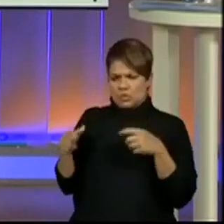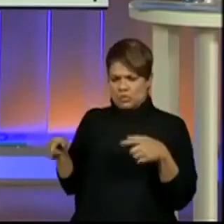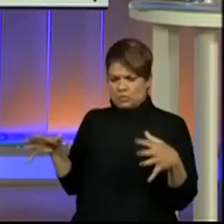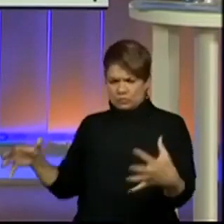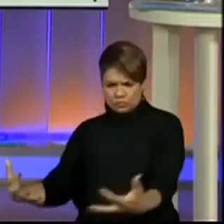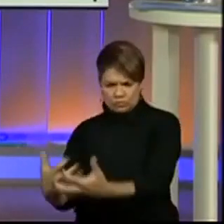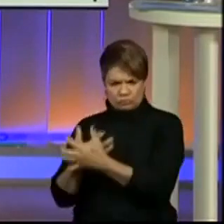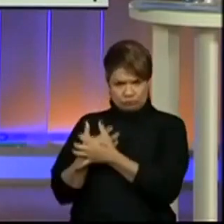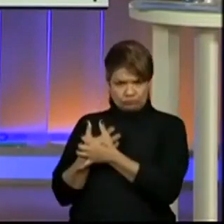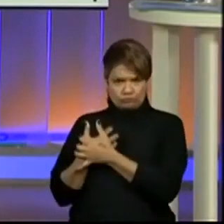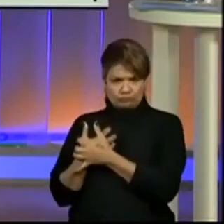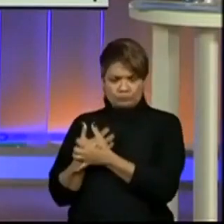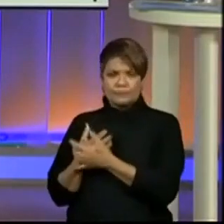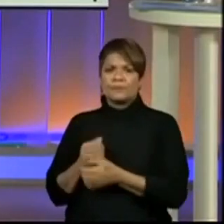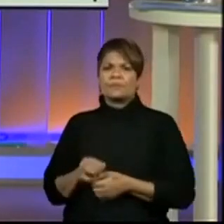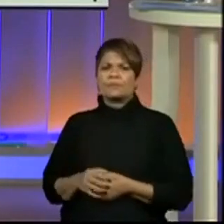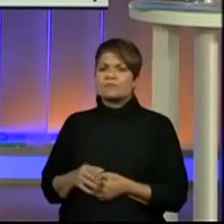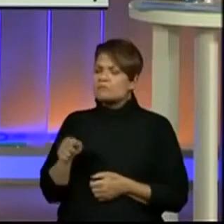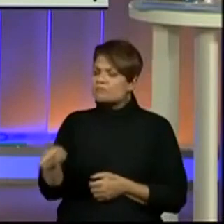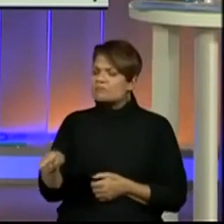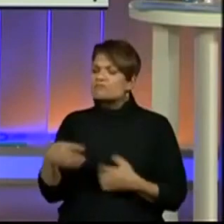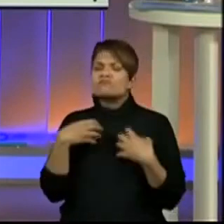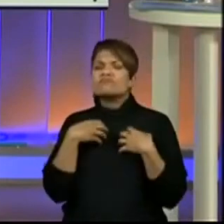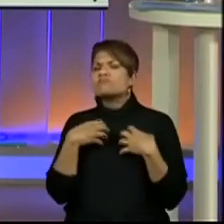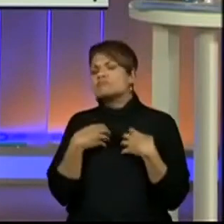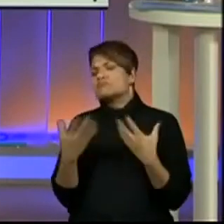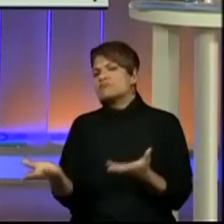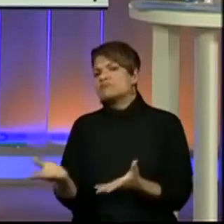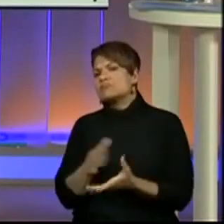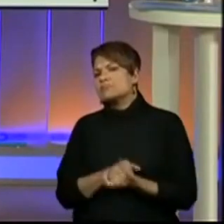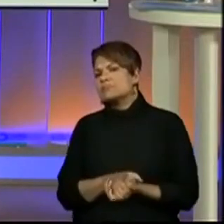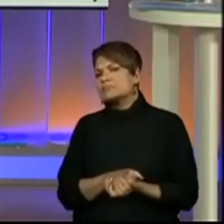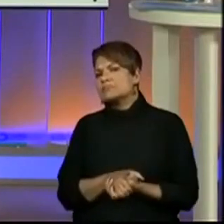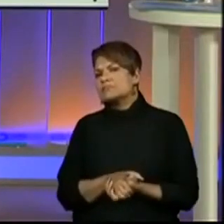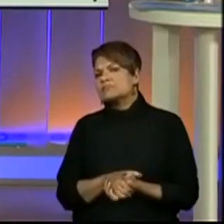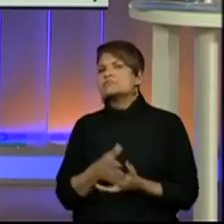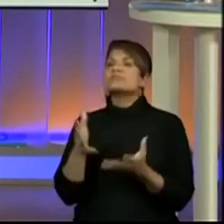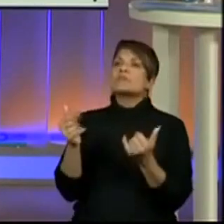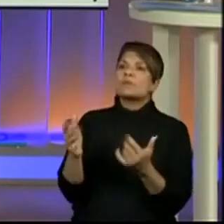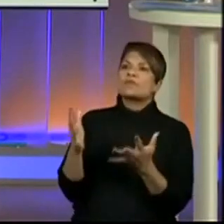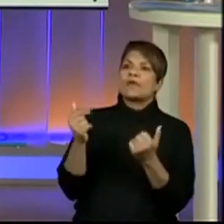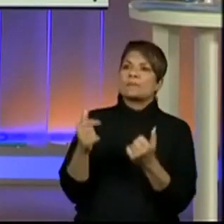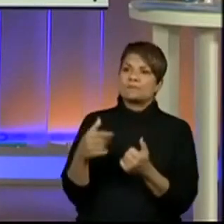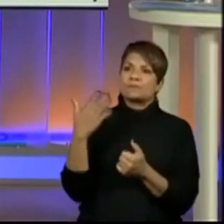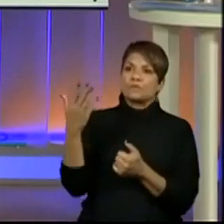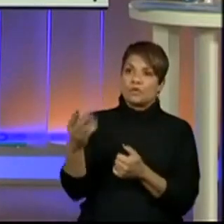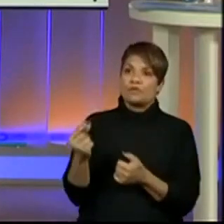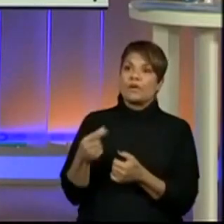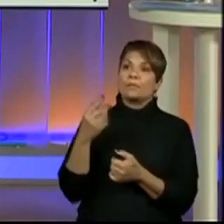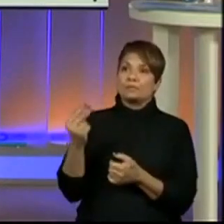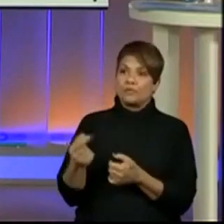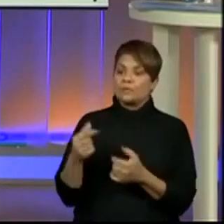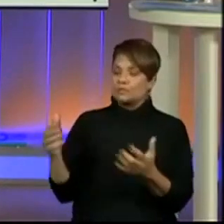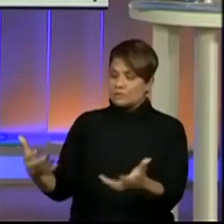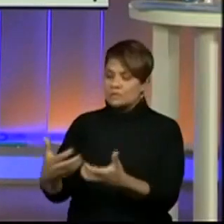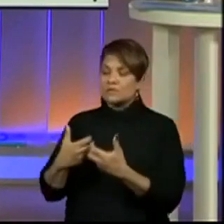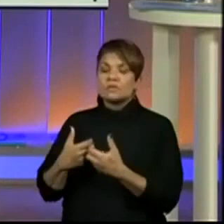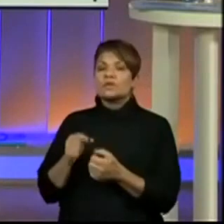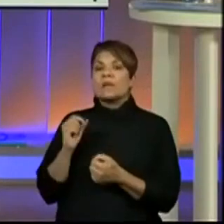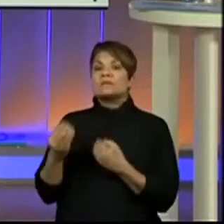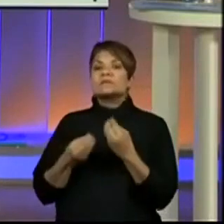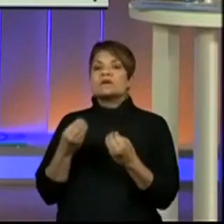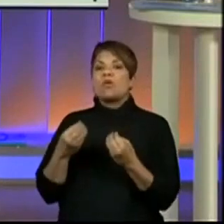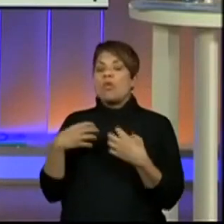resgatados, eles estavam em que condições? Vamos ver de vocês. O pessoal ainda está no resgate. Eles estavam em que